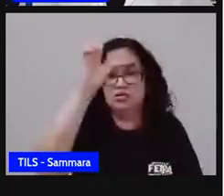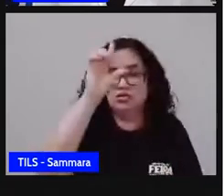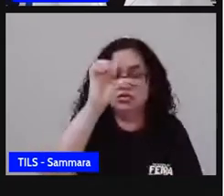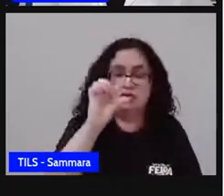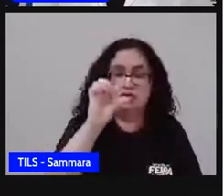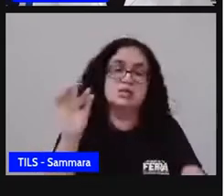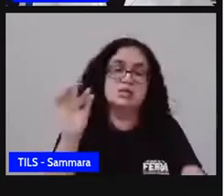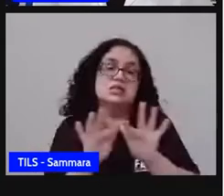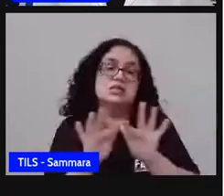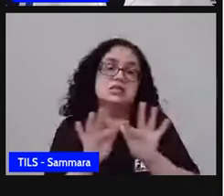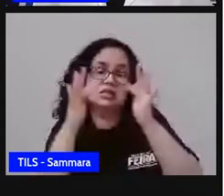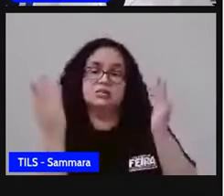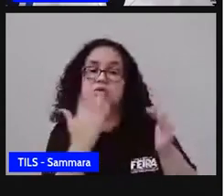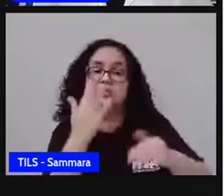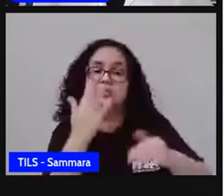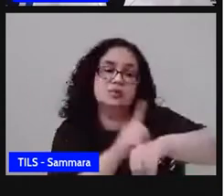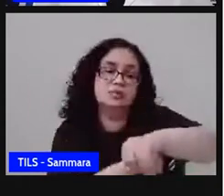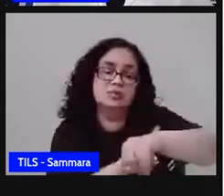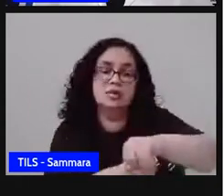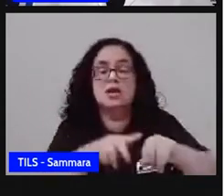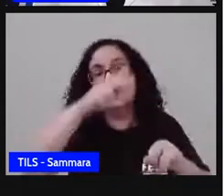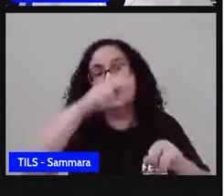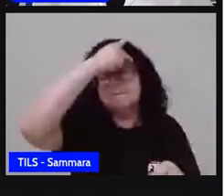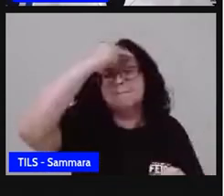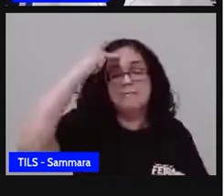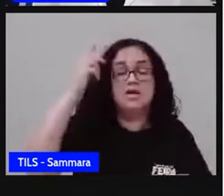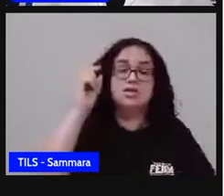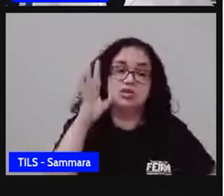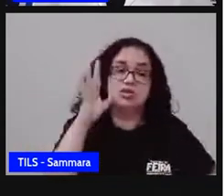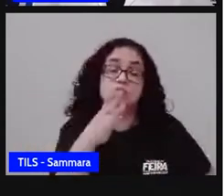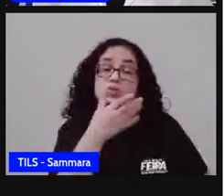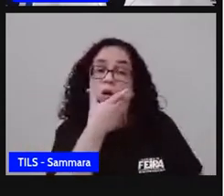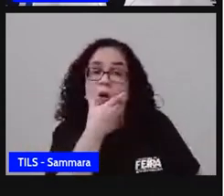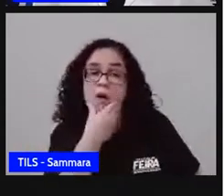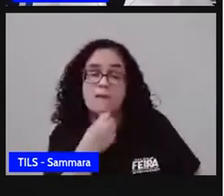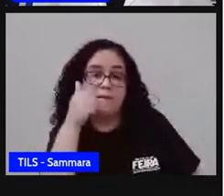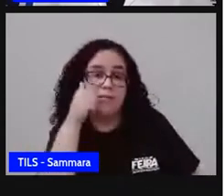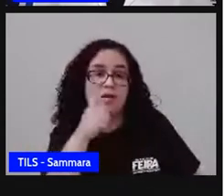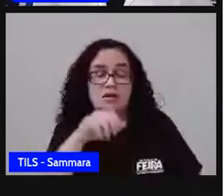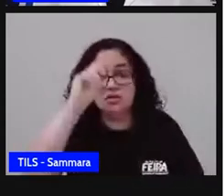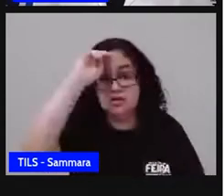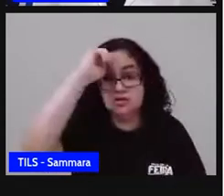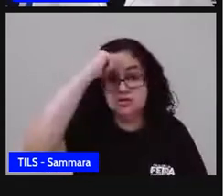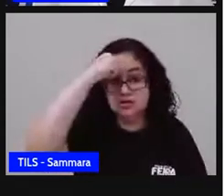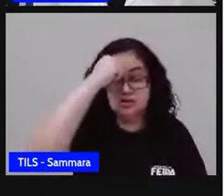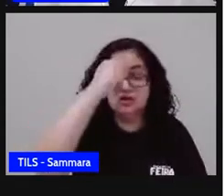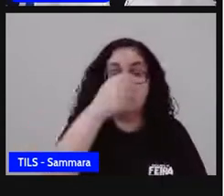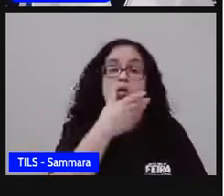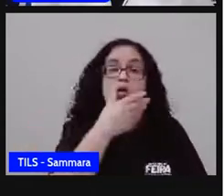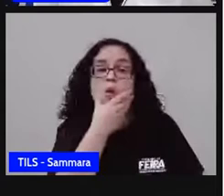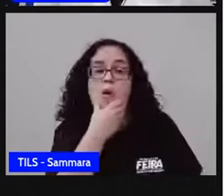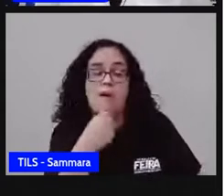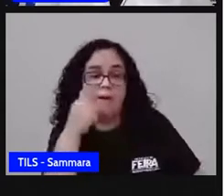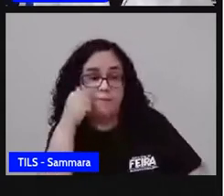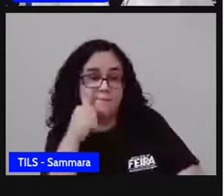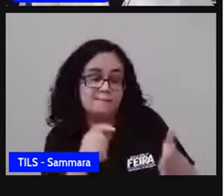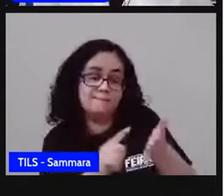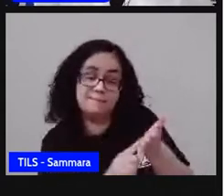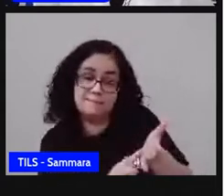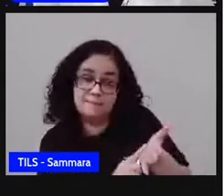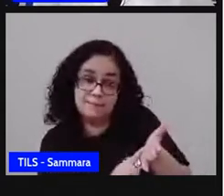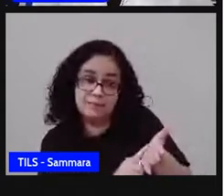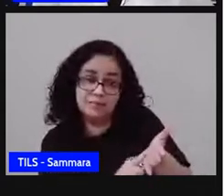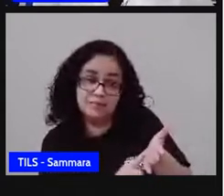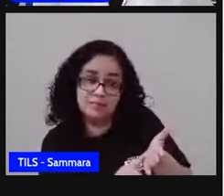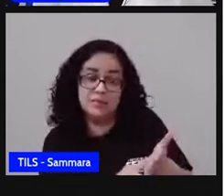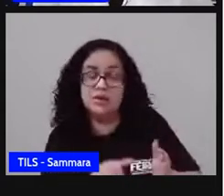simplesmente pela cor da pele das pessoas. Somos homens e mulheres negros e negras, homens e mulheres brancos e brancas.